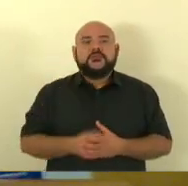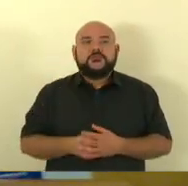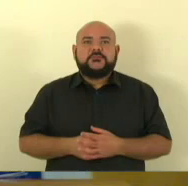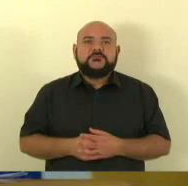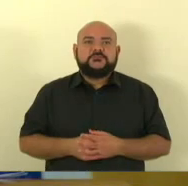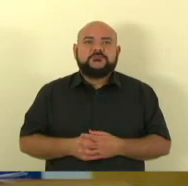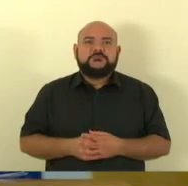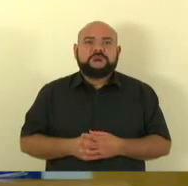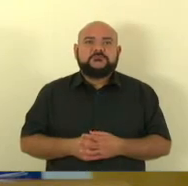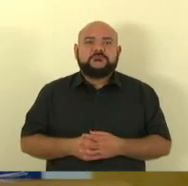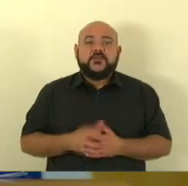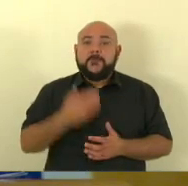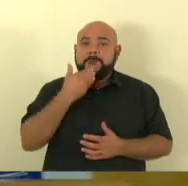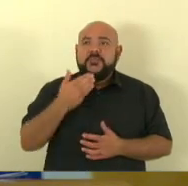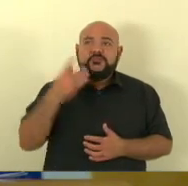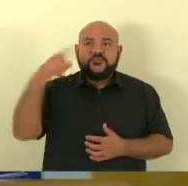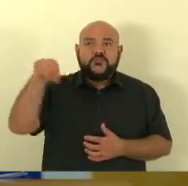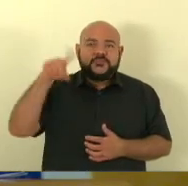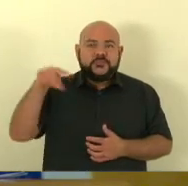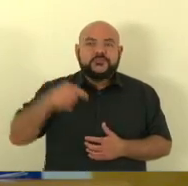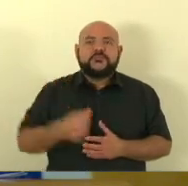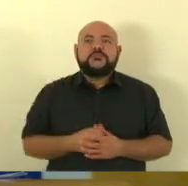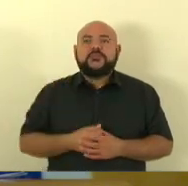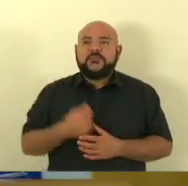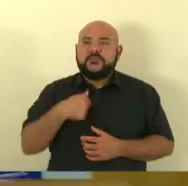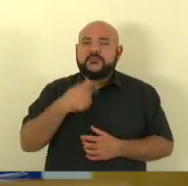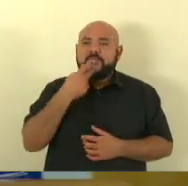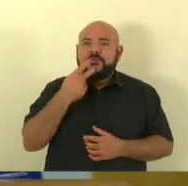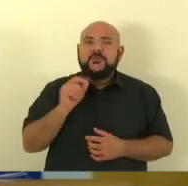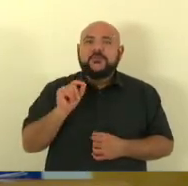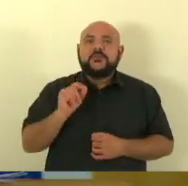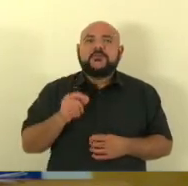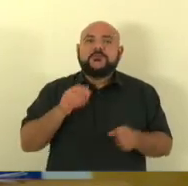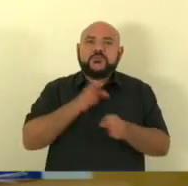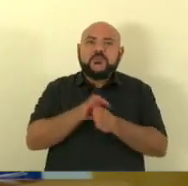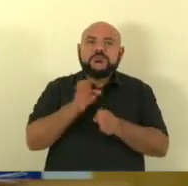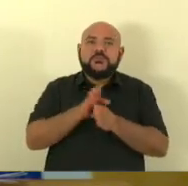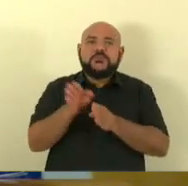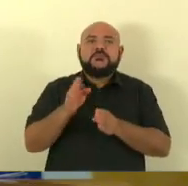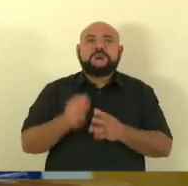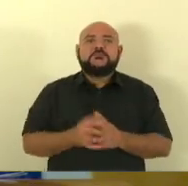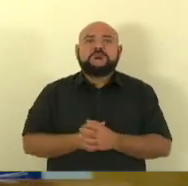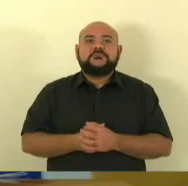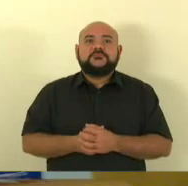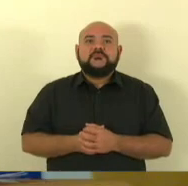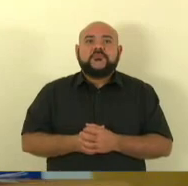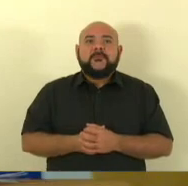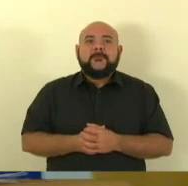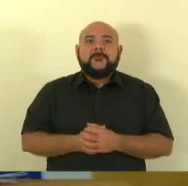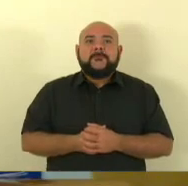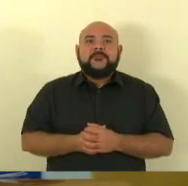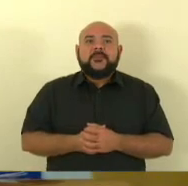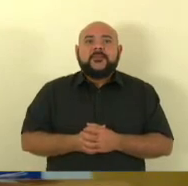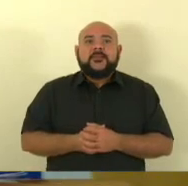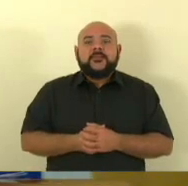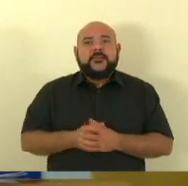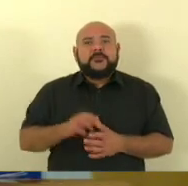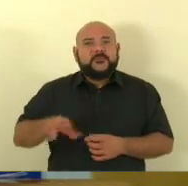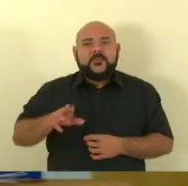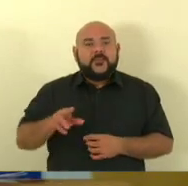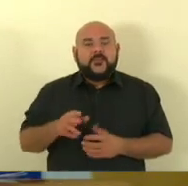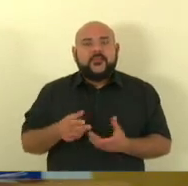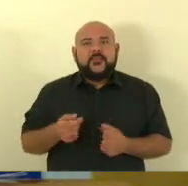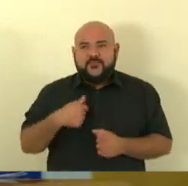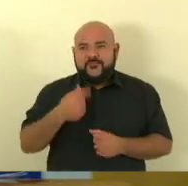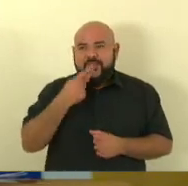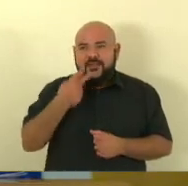e digo mais pra vocês não tô não digo que vai ser resolvido mas eu acho que não tem muita dificuldade de resolver